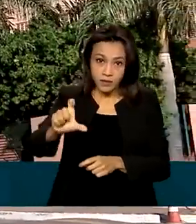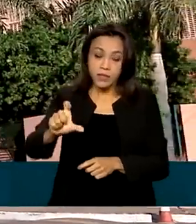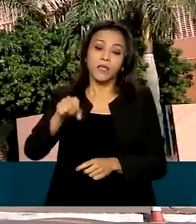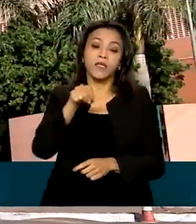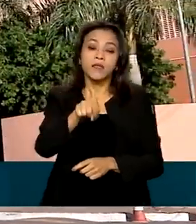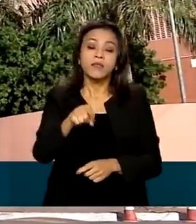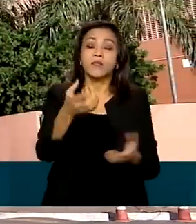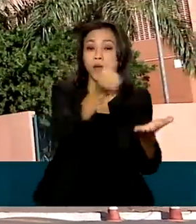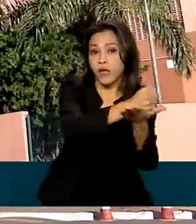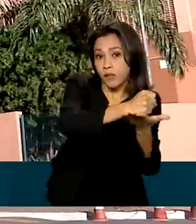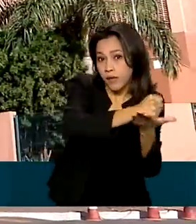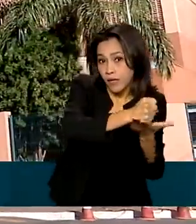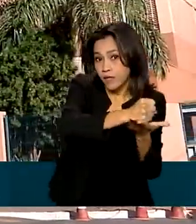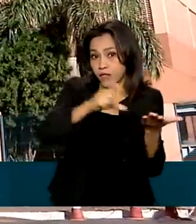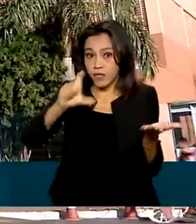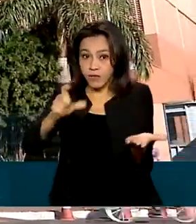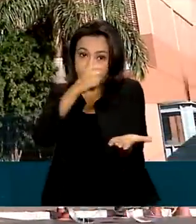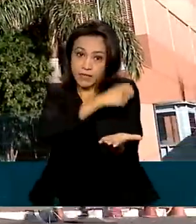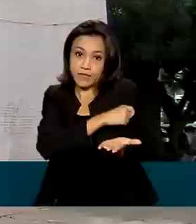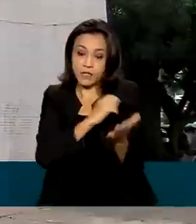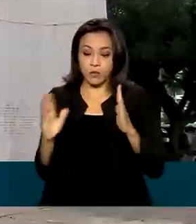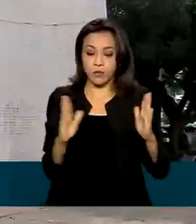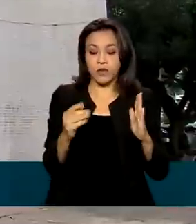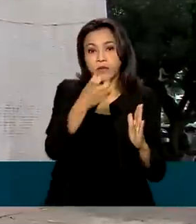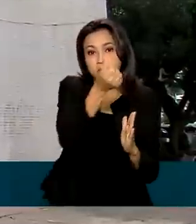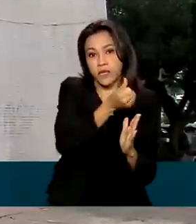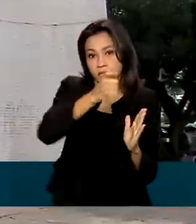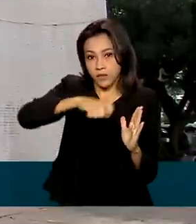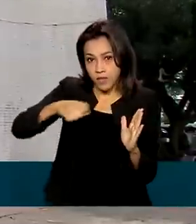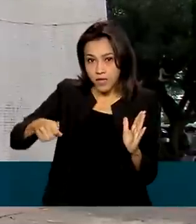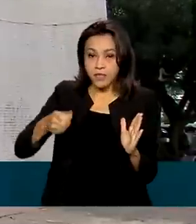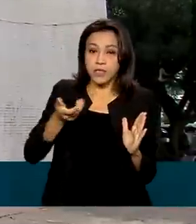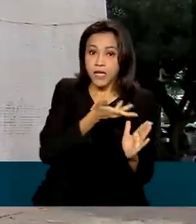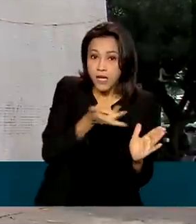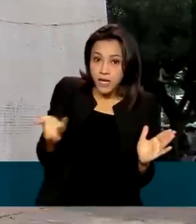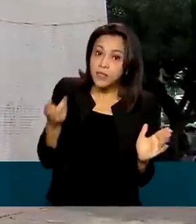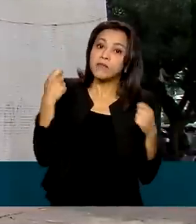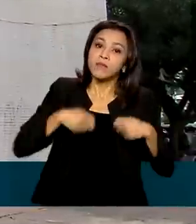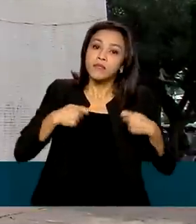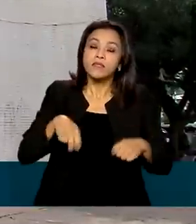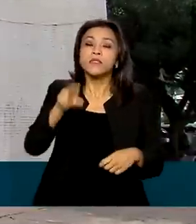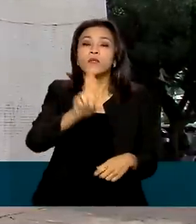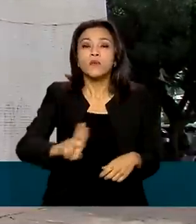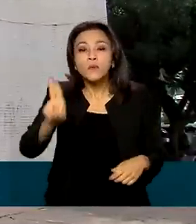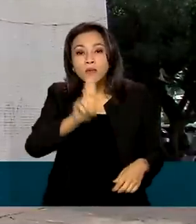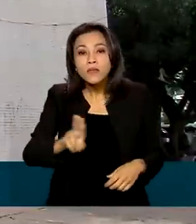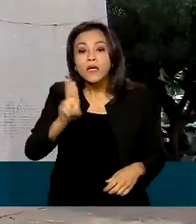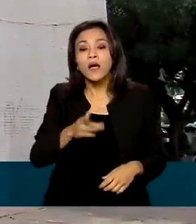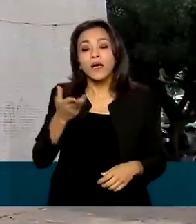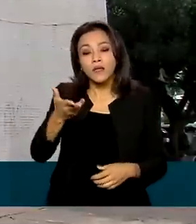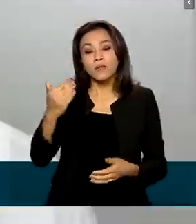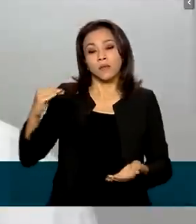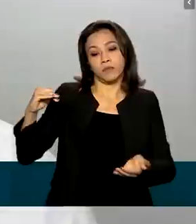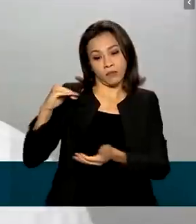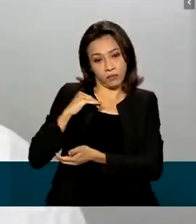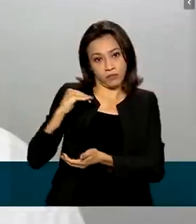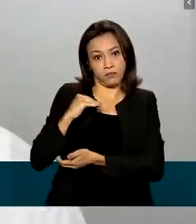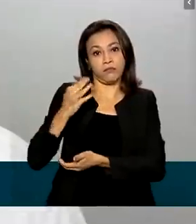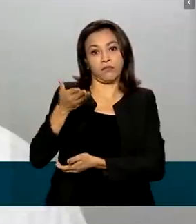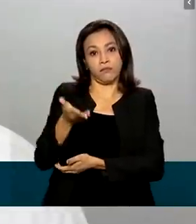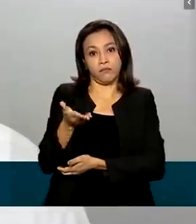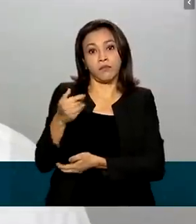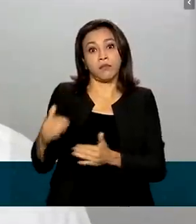e para o medicamento tem validade de seis meses. Os produtos devem ser usados exclusivamente pelo Ministério da Saúde. O